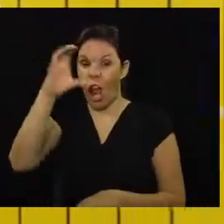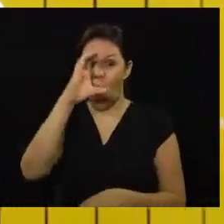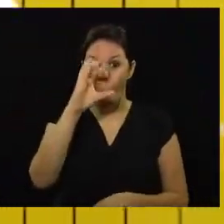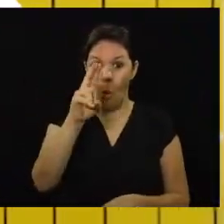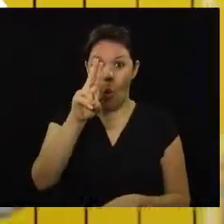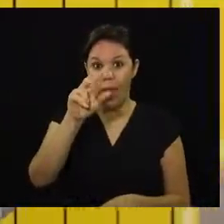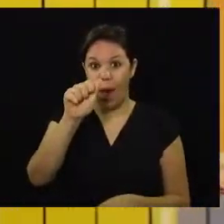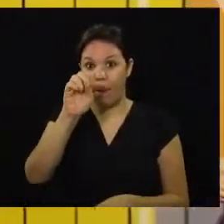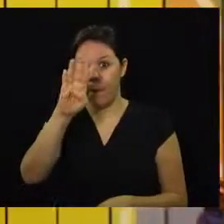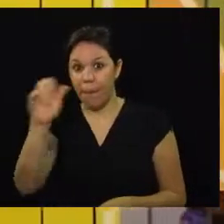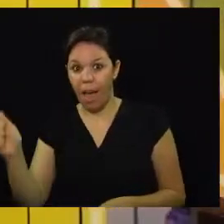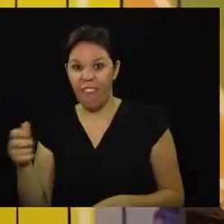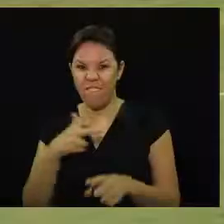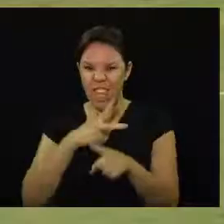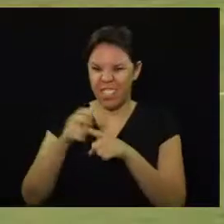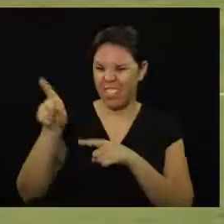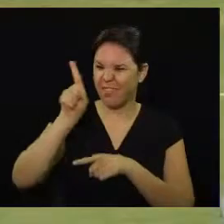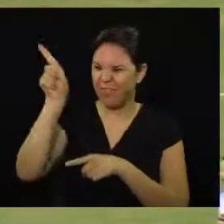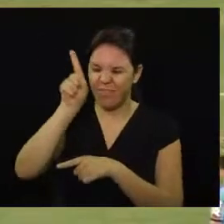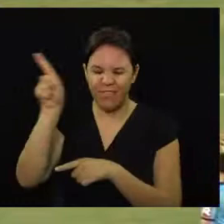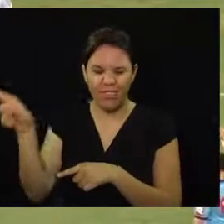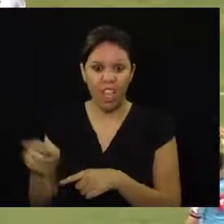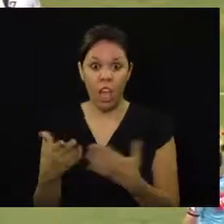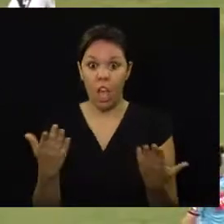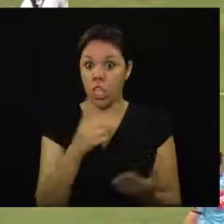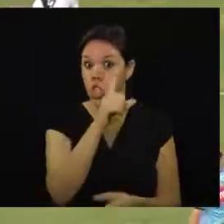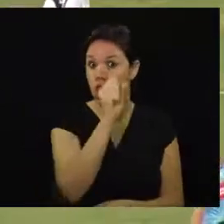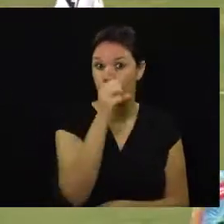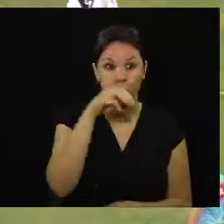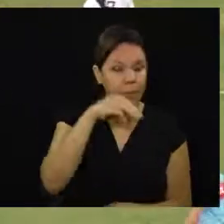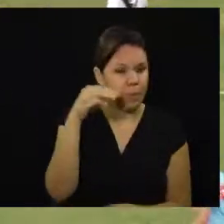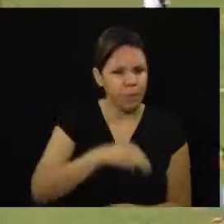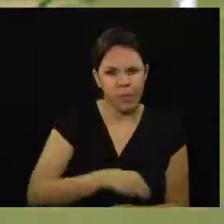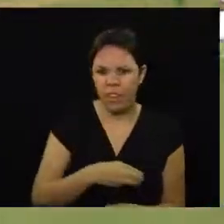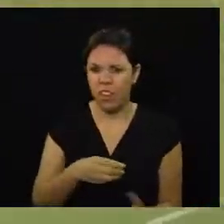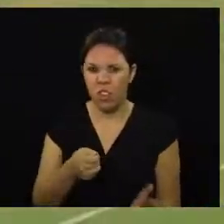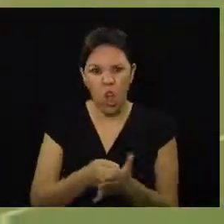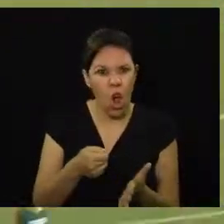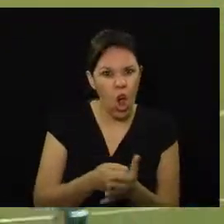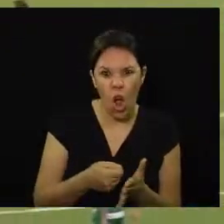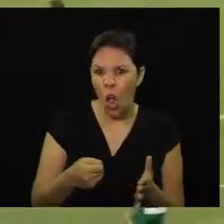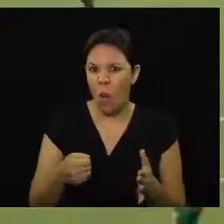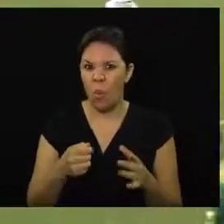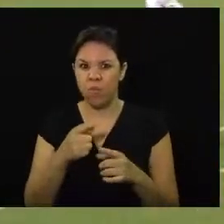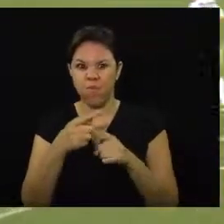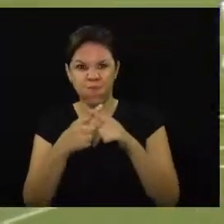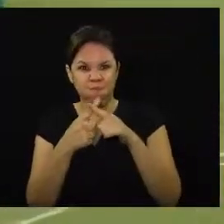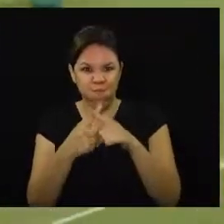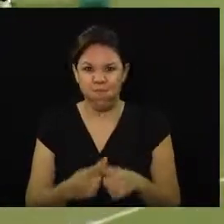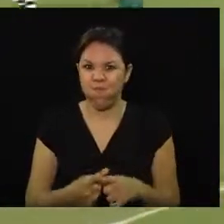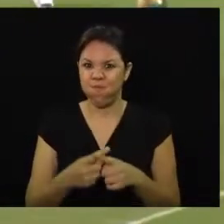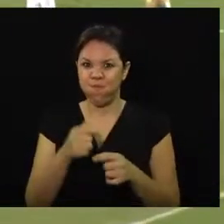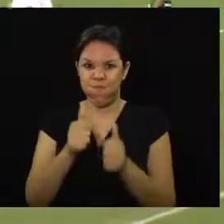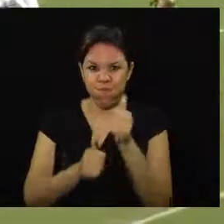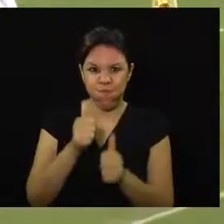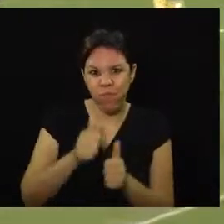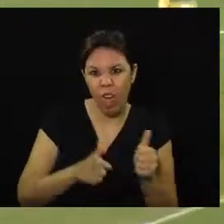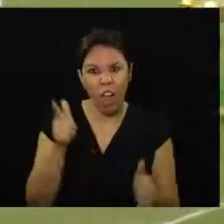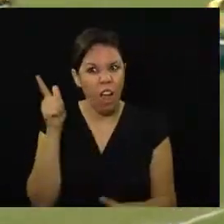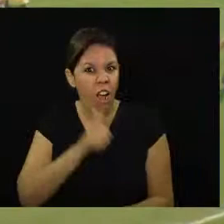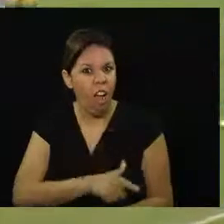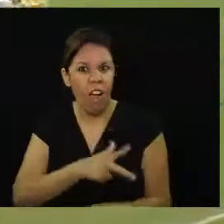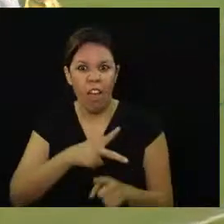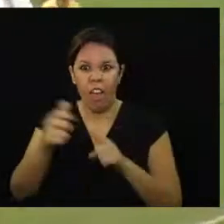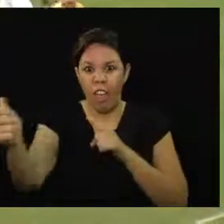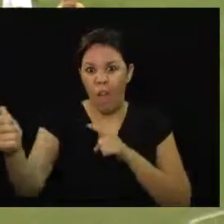e venceu os donos da casa e logo aos 18 minutos após cobrança de escanteio o zagueiro Edson Borges ganhou